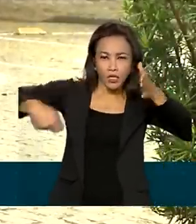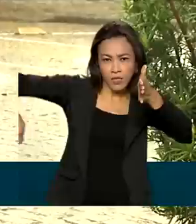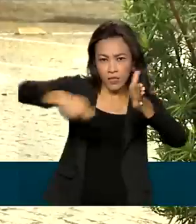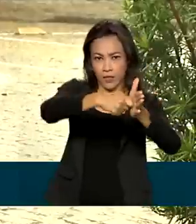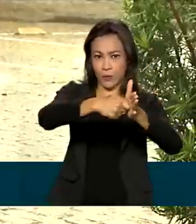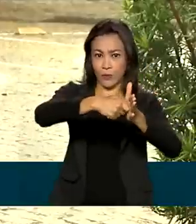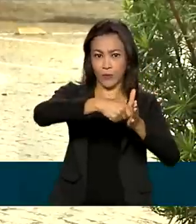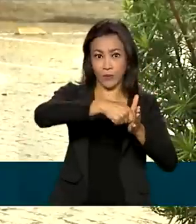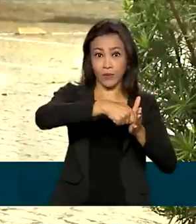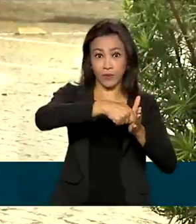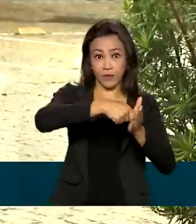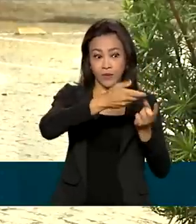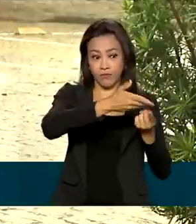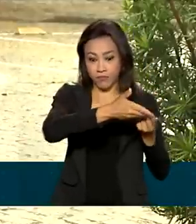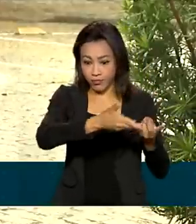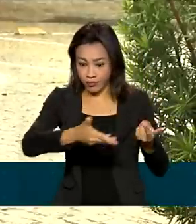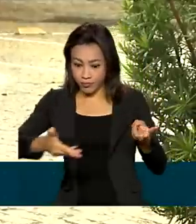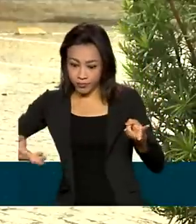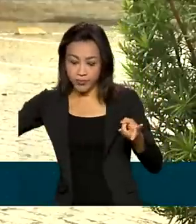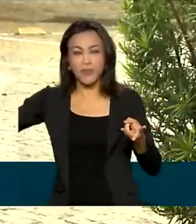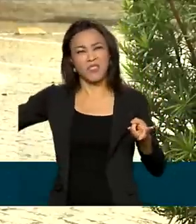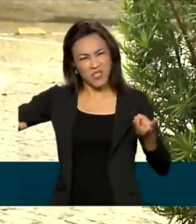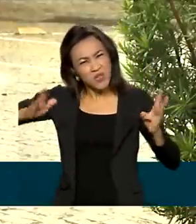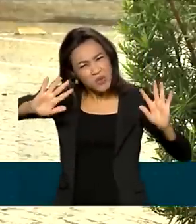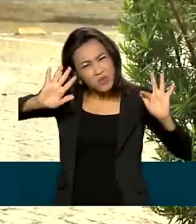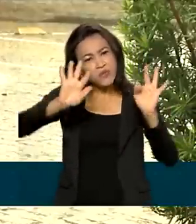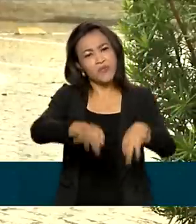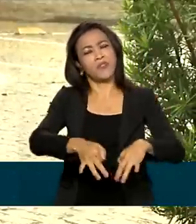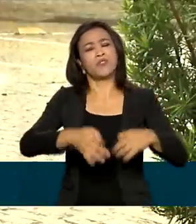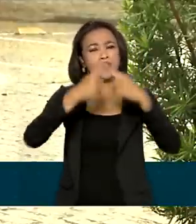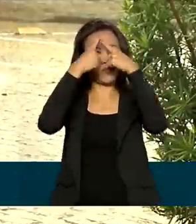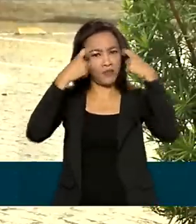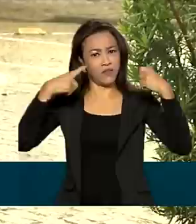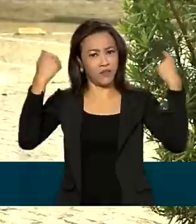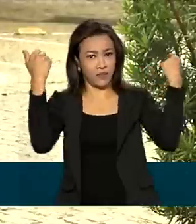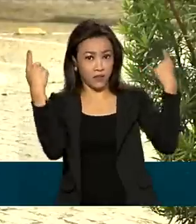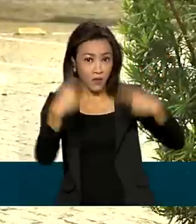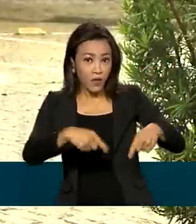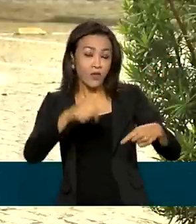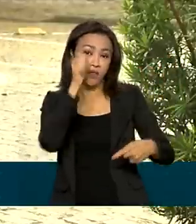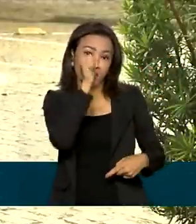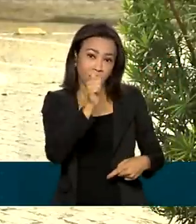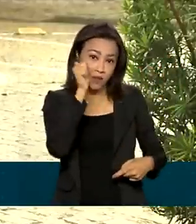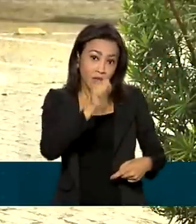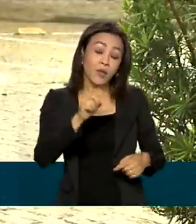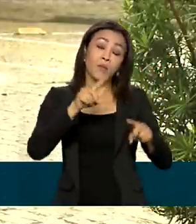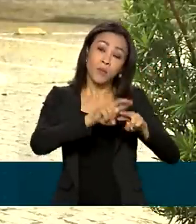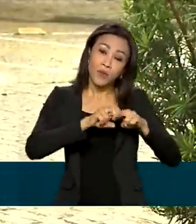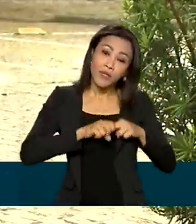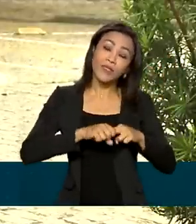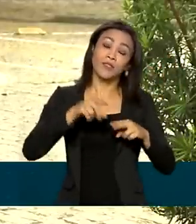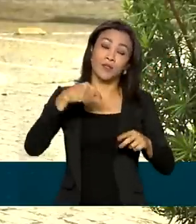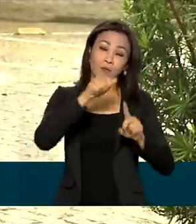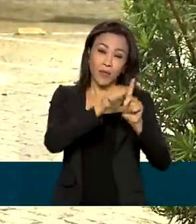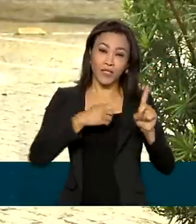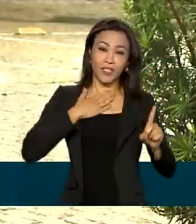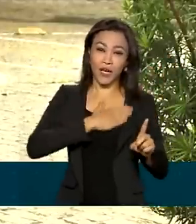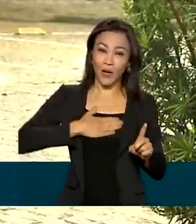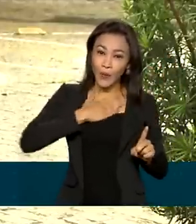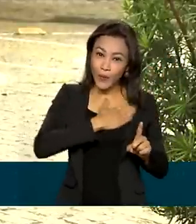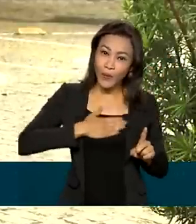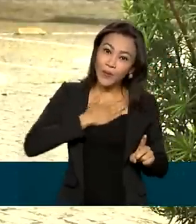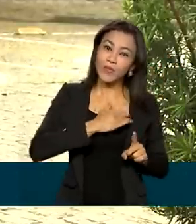ações contra a violência contra as mulheres. Por isso, o tema da campanha a gosto lilás deste ano